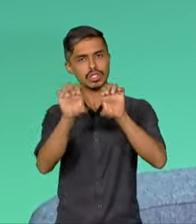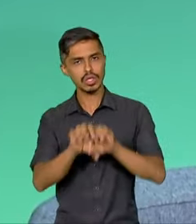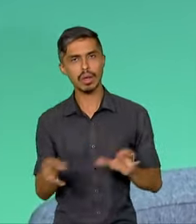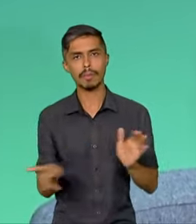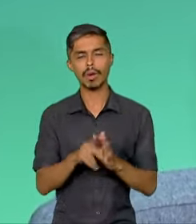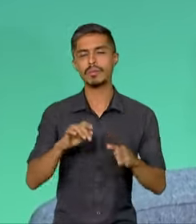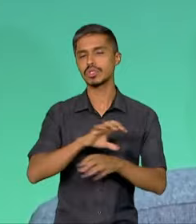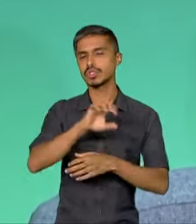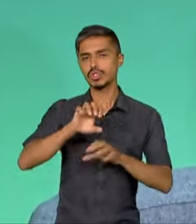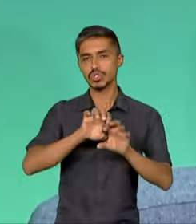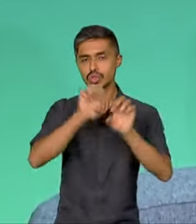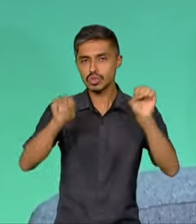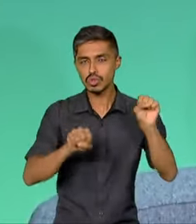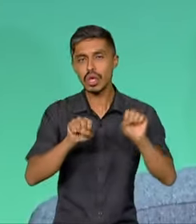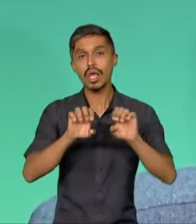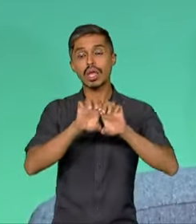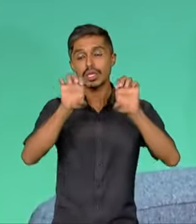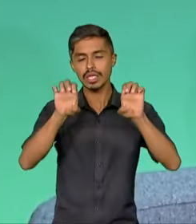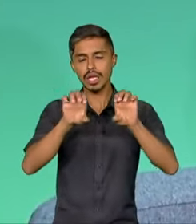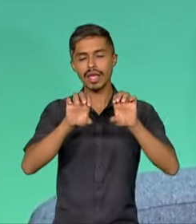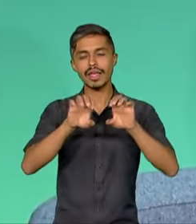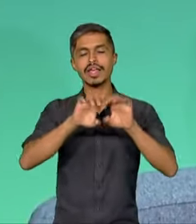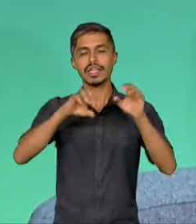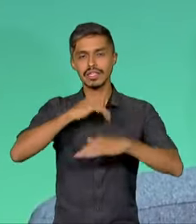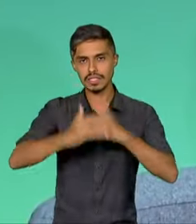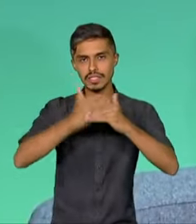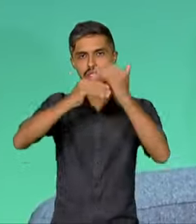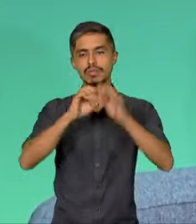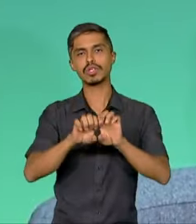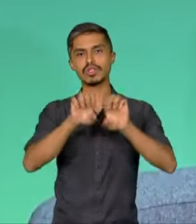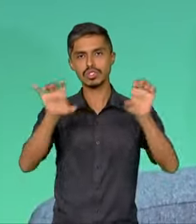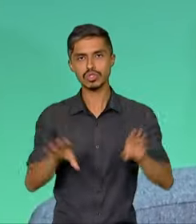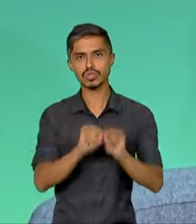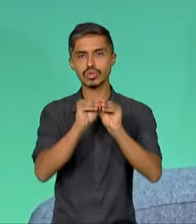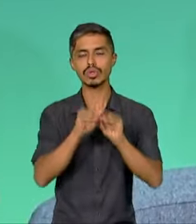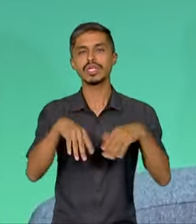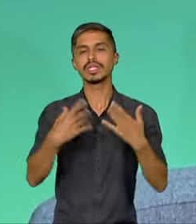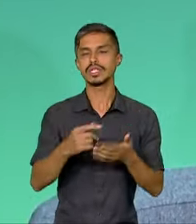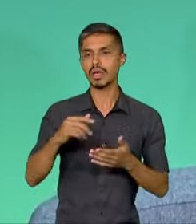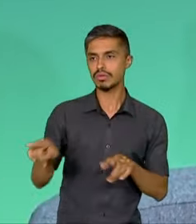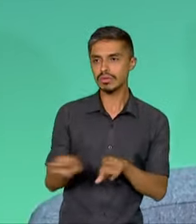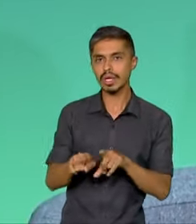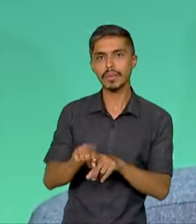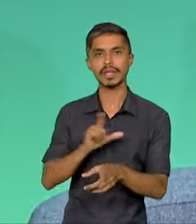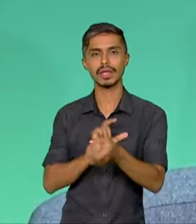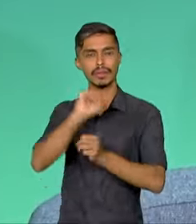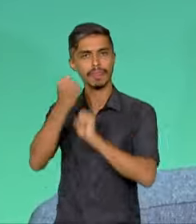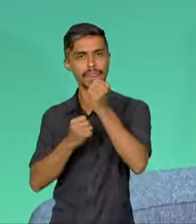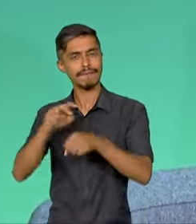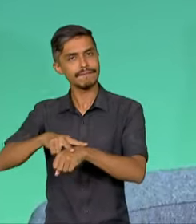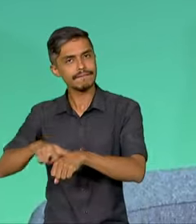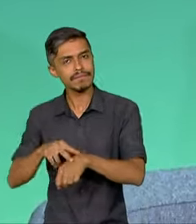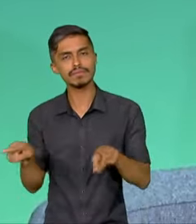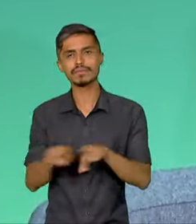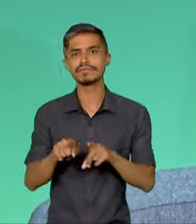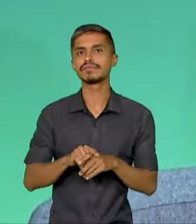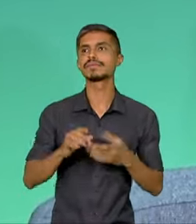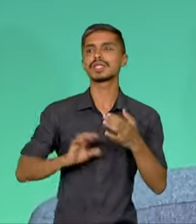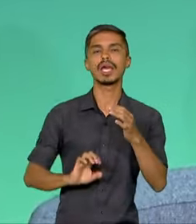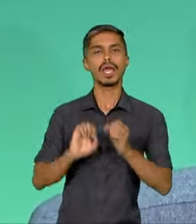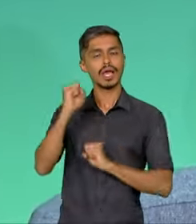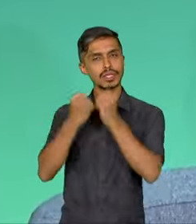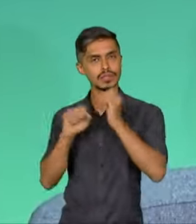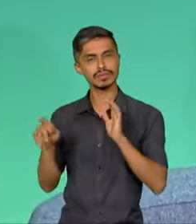desenvolvimento sustentável. Um novo ciclo de prosperidade que faça a reindustrialização verde, agricultura de baixo